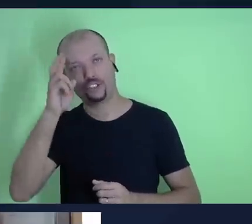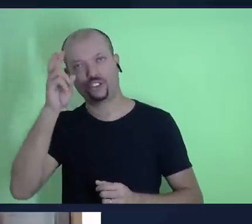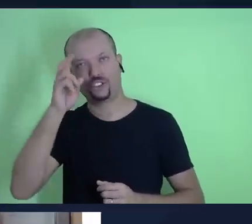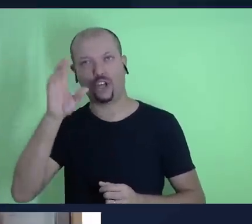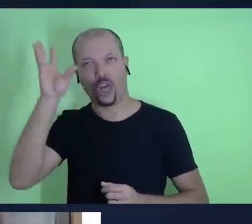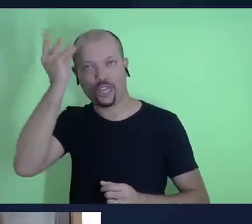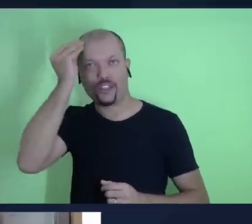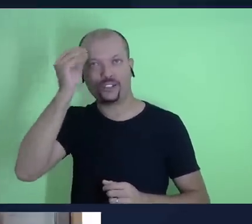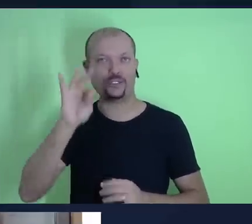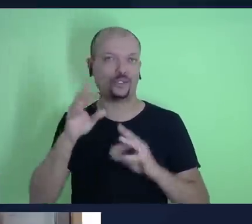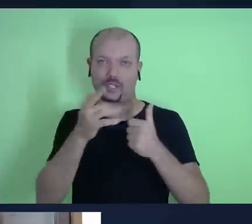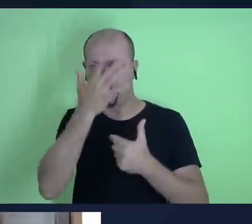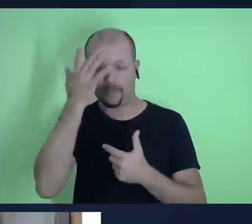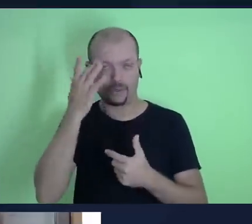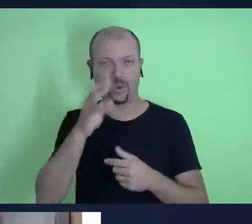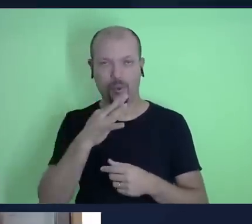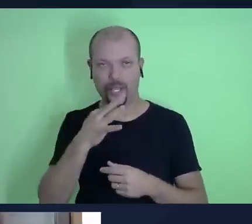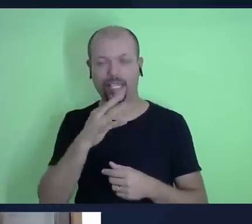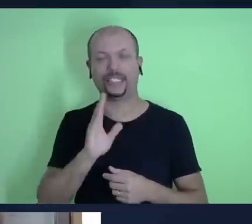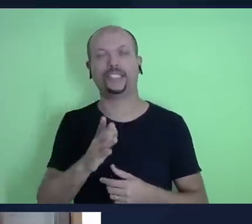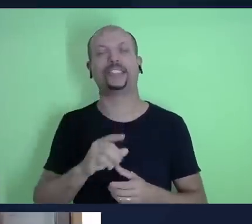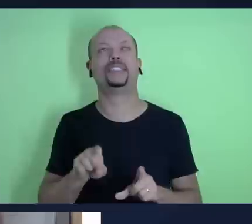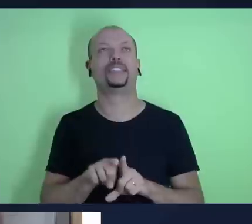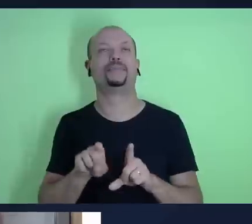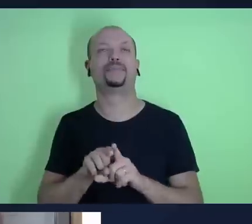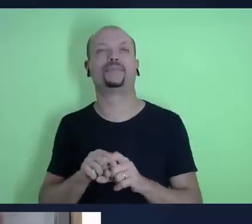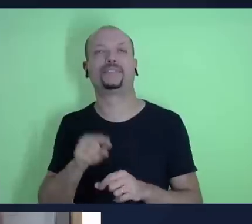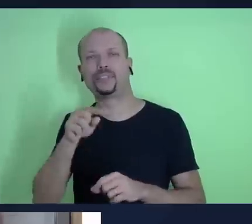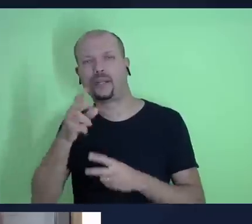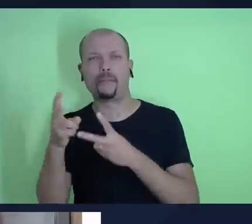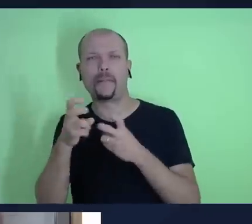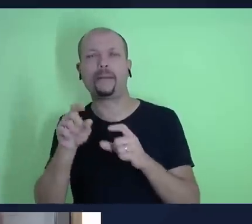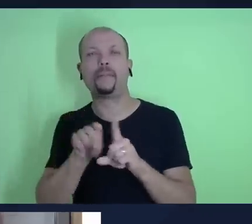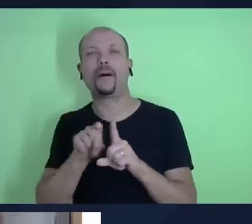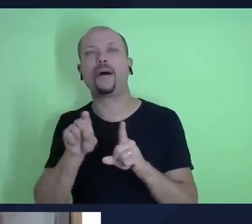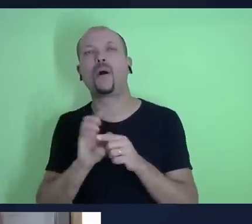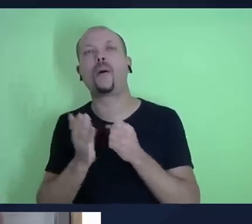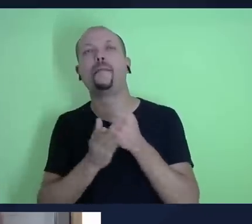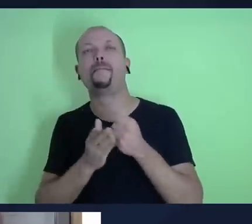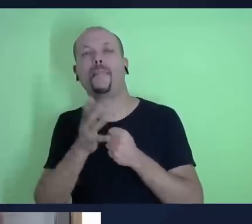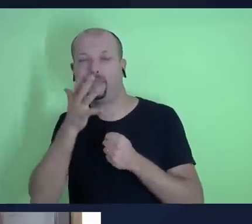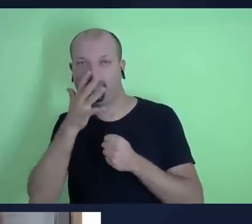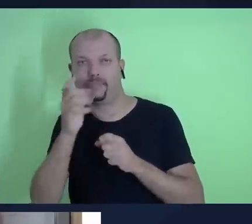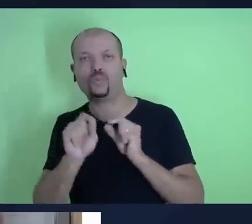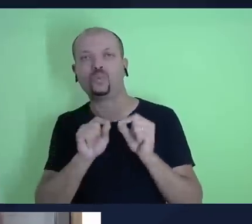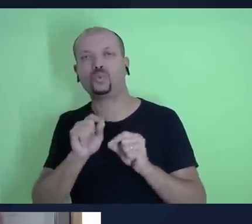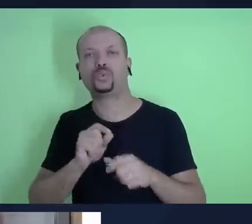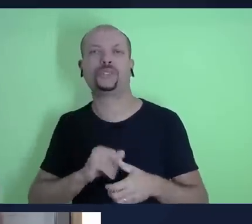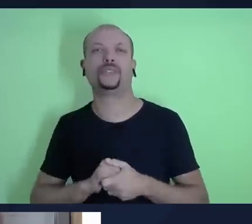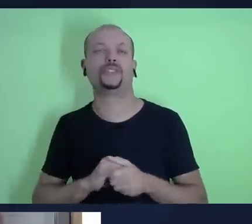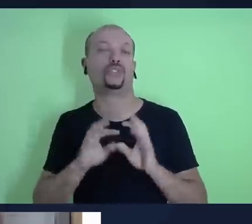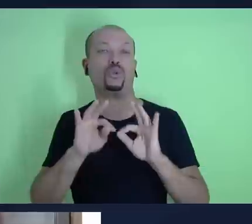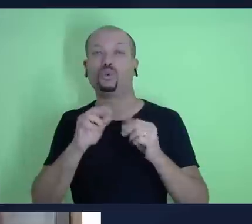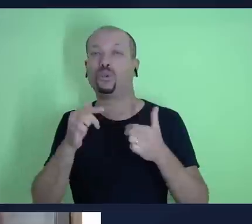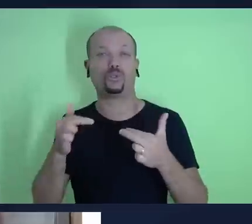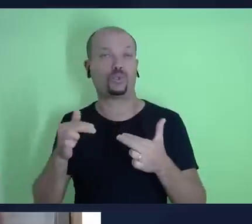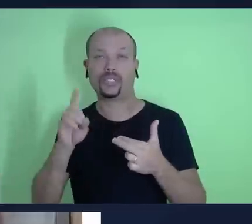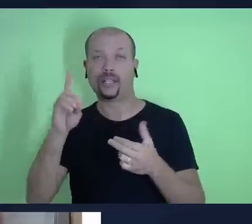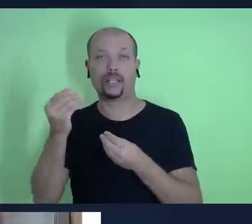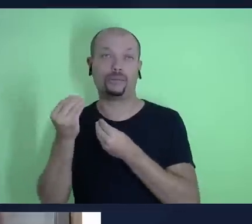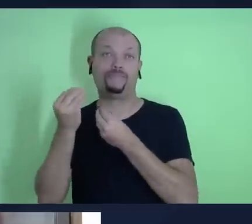conhecem também e ali a gente também tem um outro princípio interessante né tudo aquilo que Deus me dá